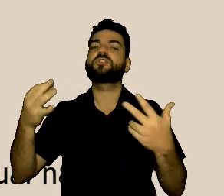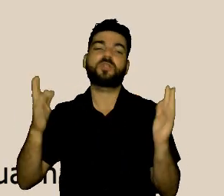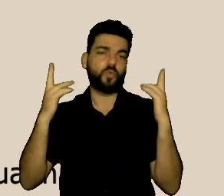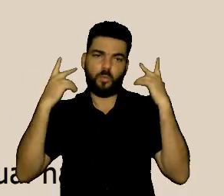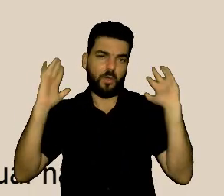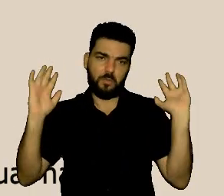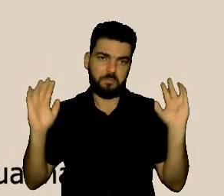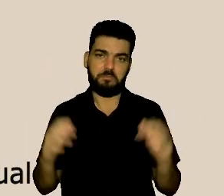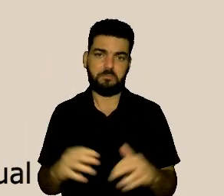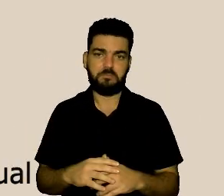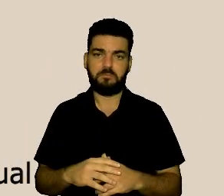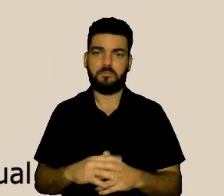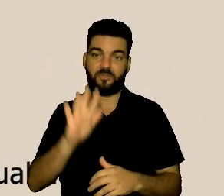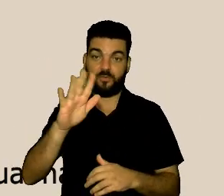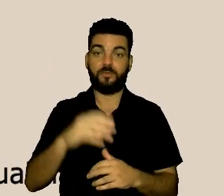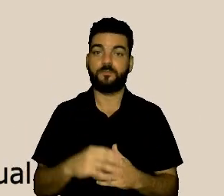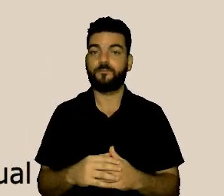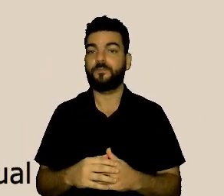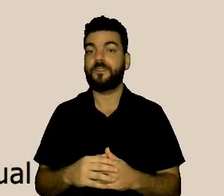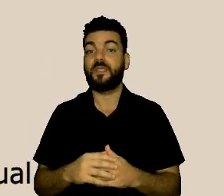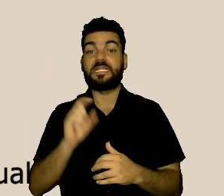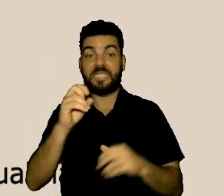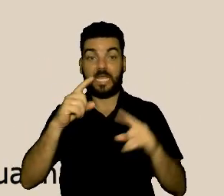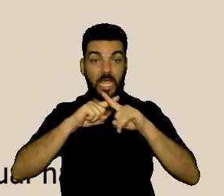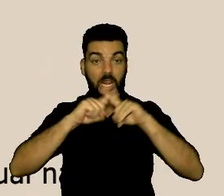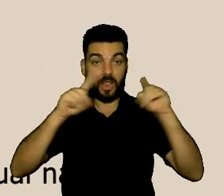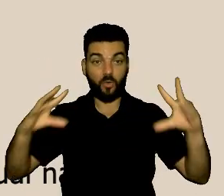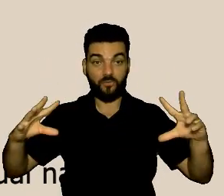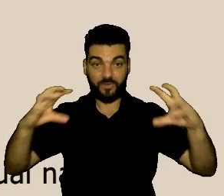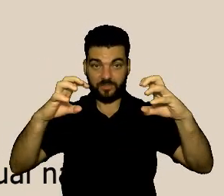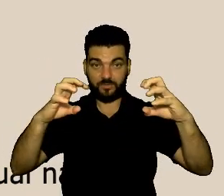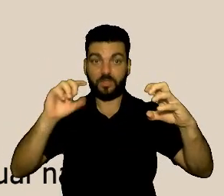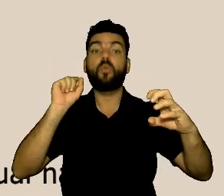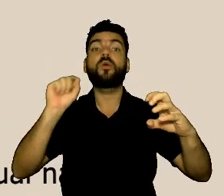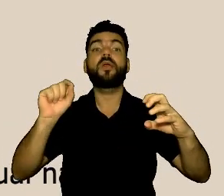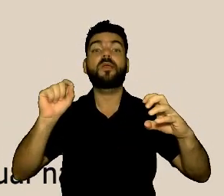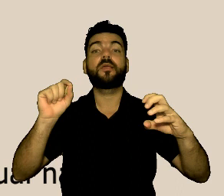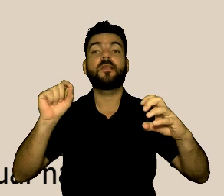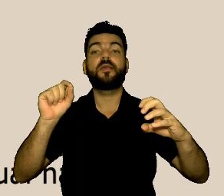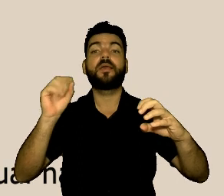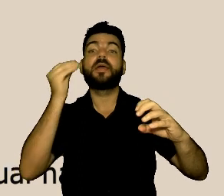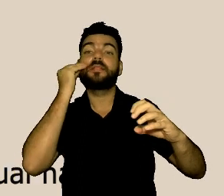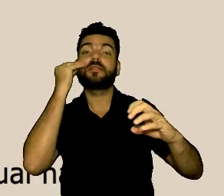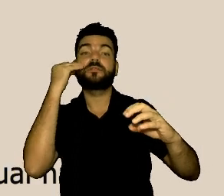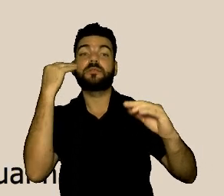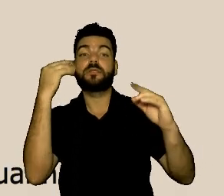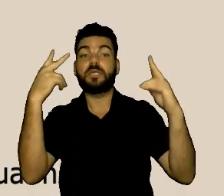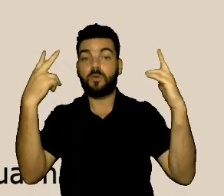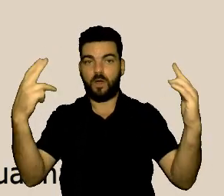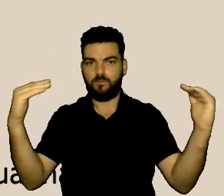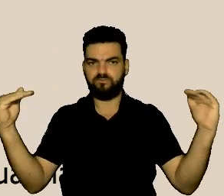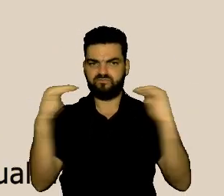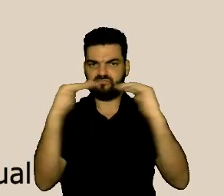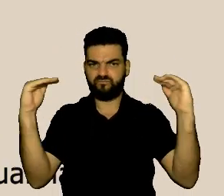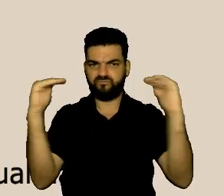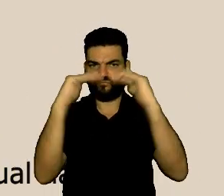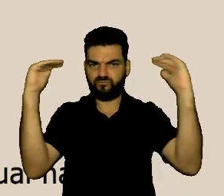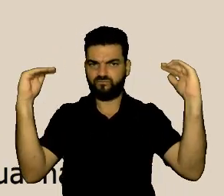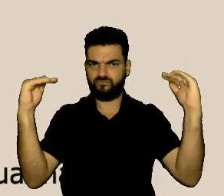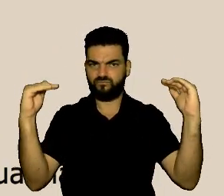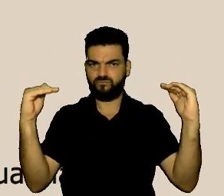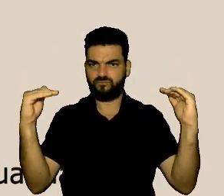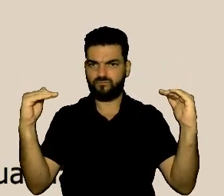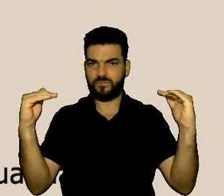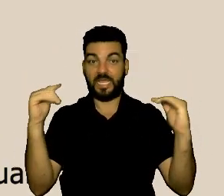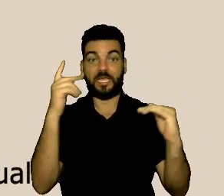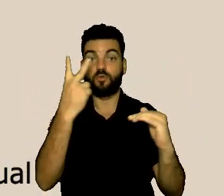embate, mas de oportunidades iguais, ele tem um embate entre duas pessoas que podem até discutir, levantar a voz,